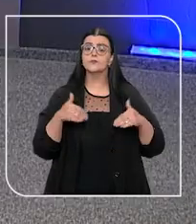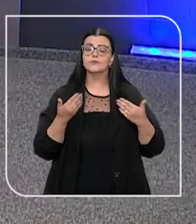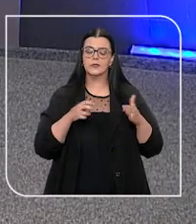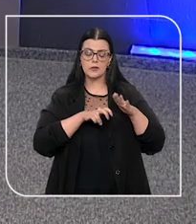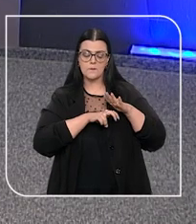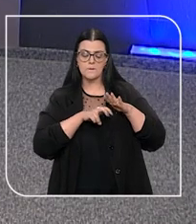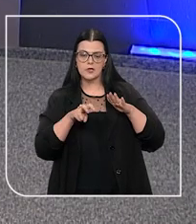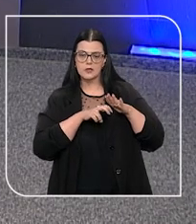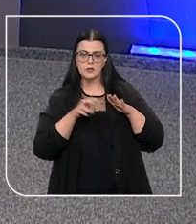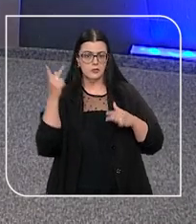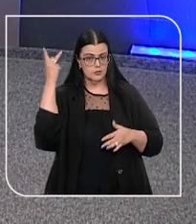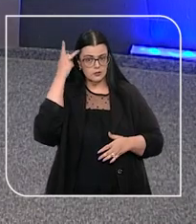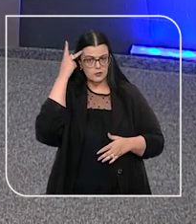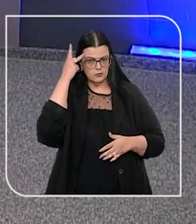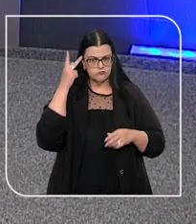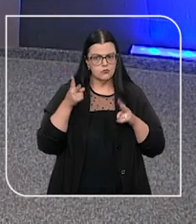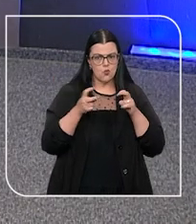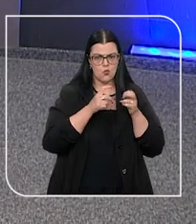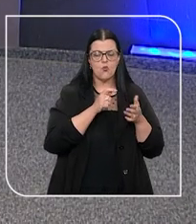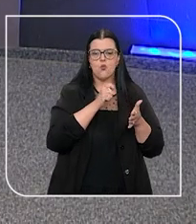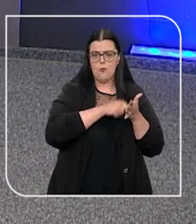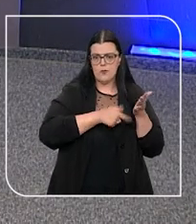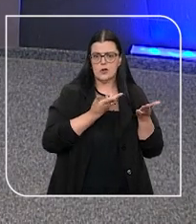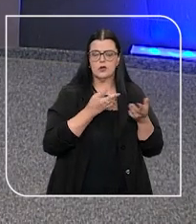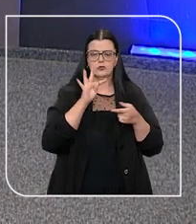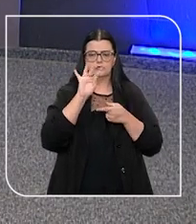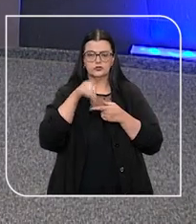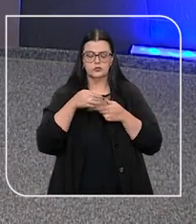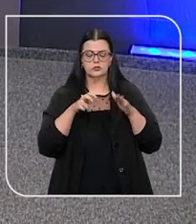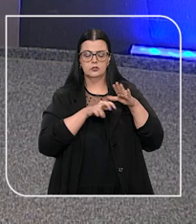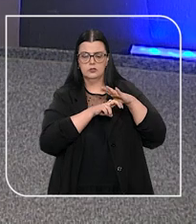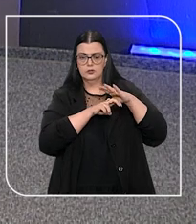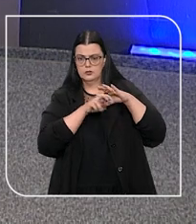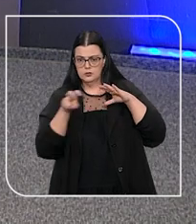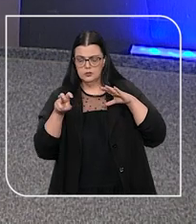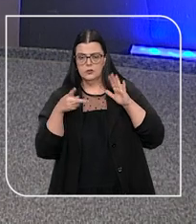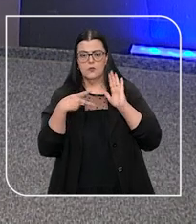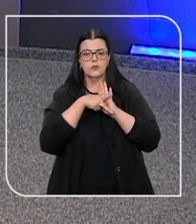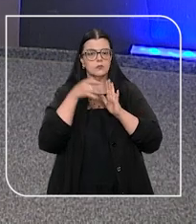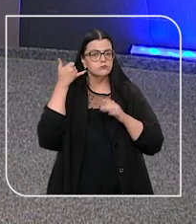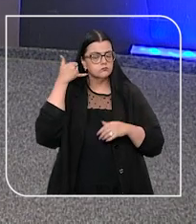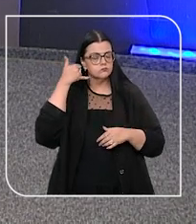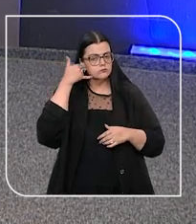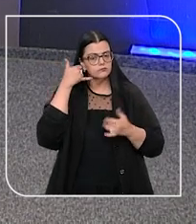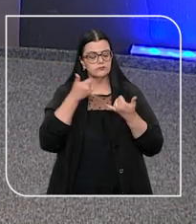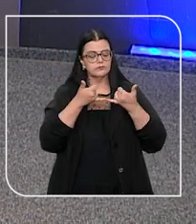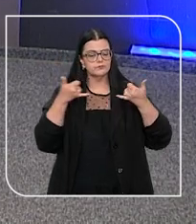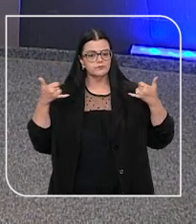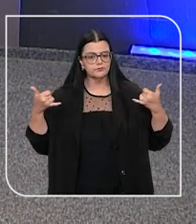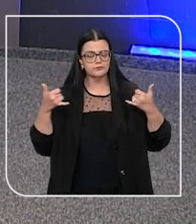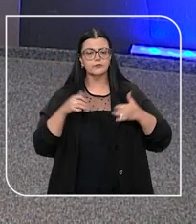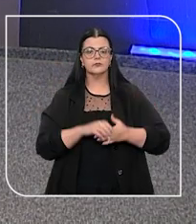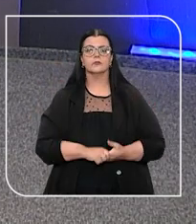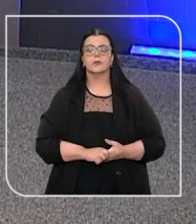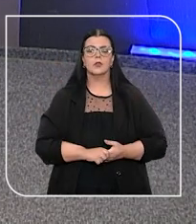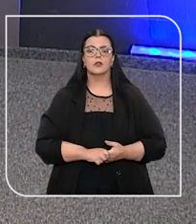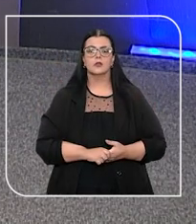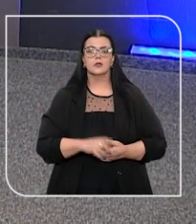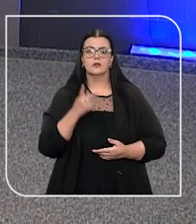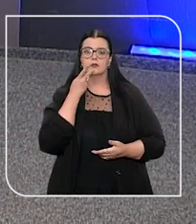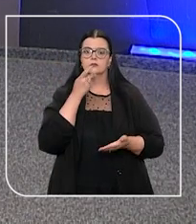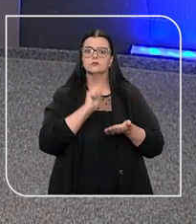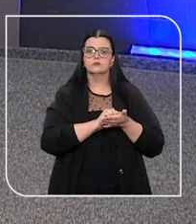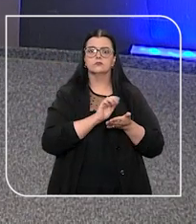O metrô de São Paulo pode cobrar da TIM pelo uso dos túneis para passar cabos de telefonia e internet. A